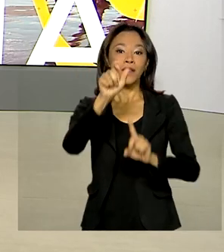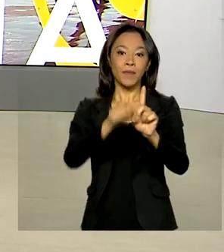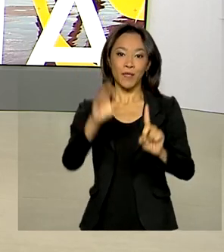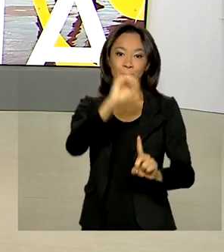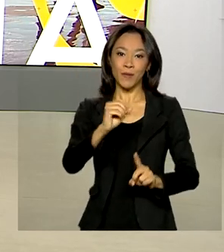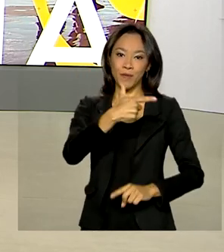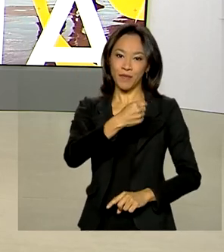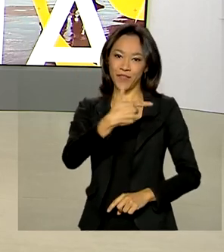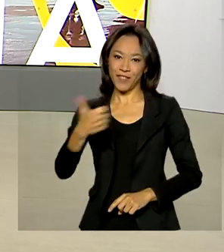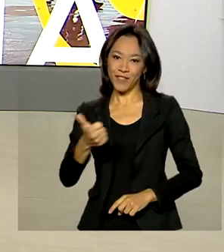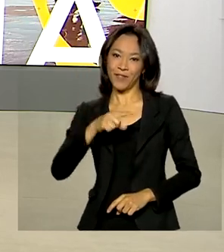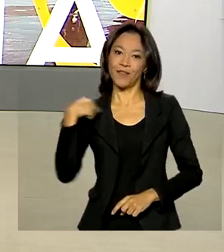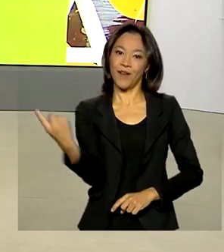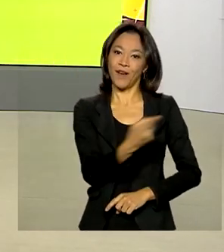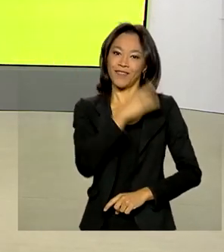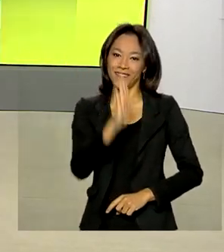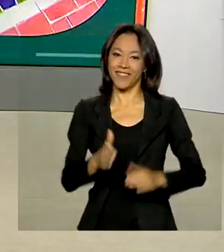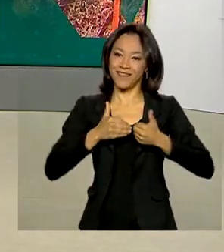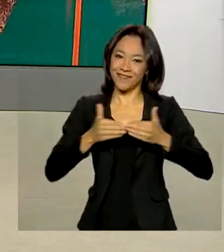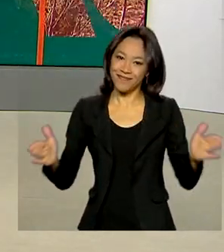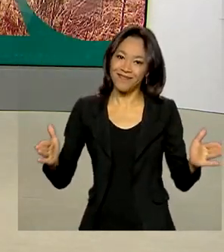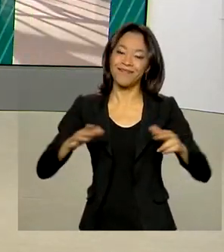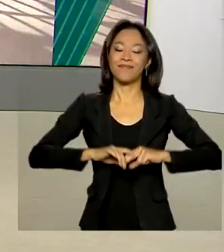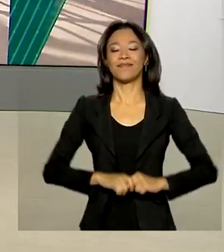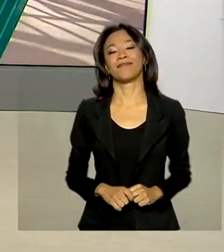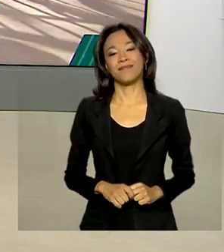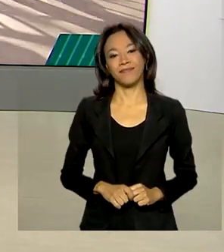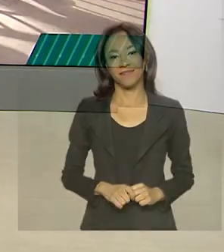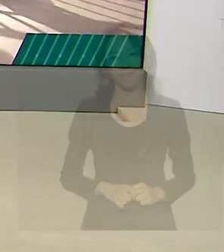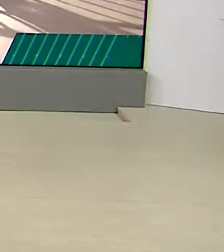2021, o Brasil em Dia já está no ar.